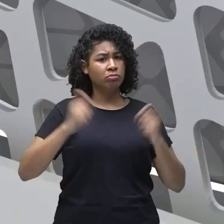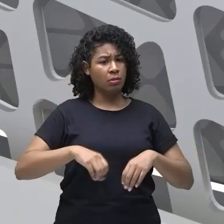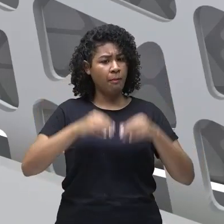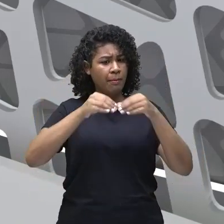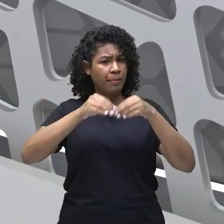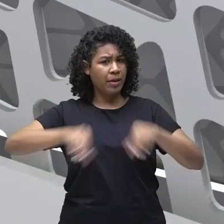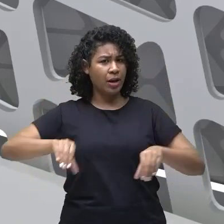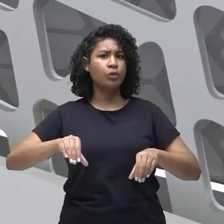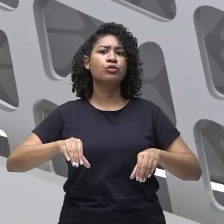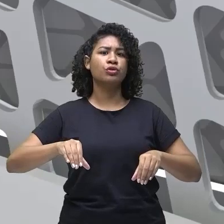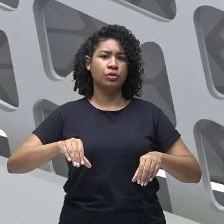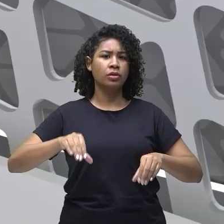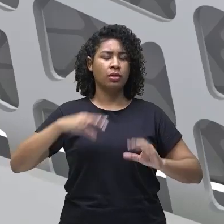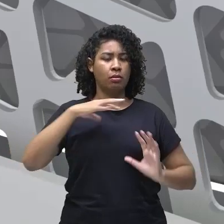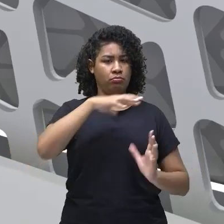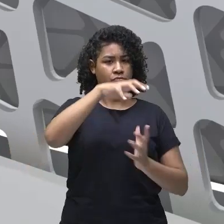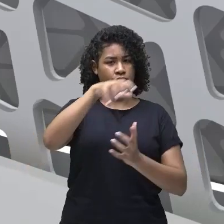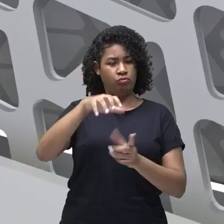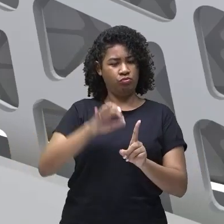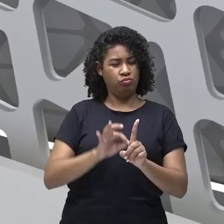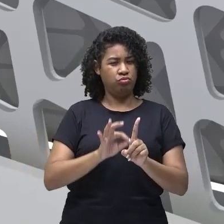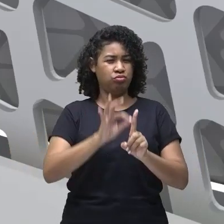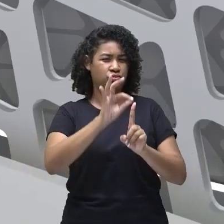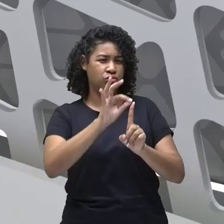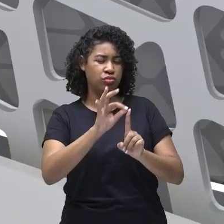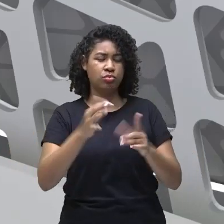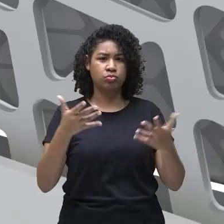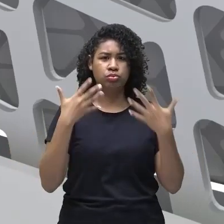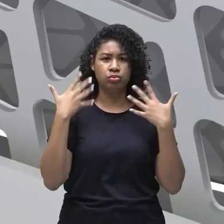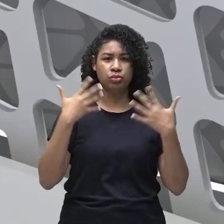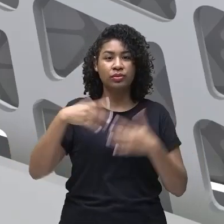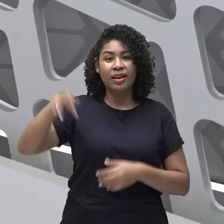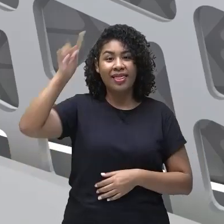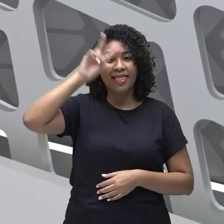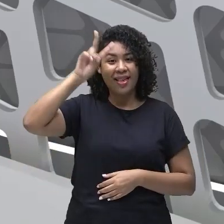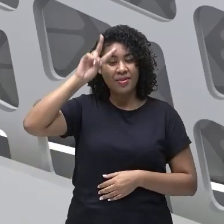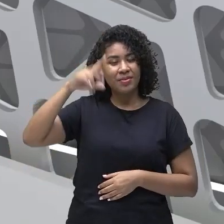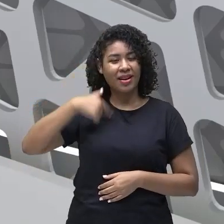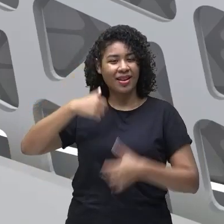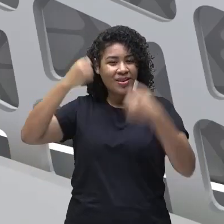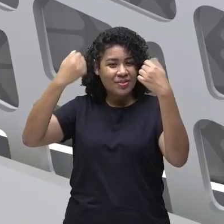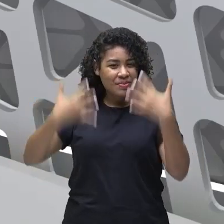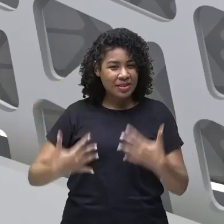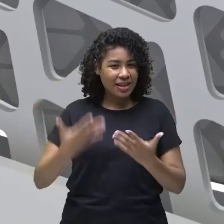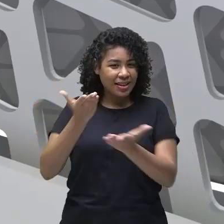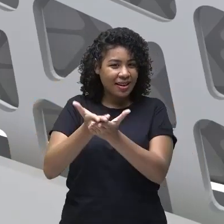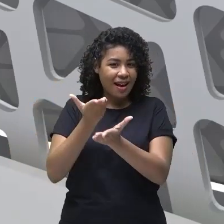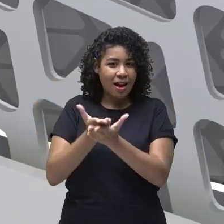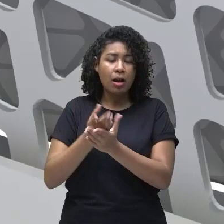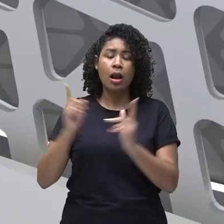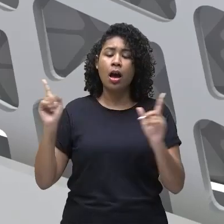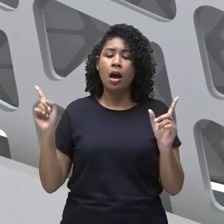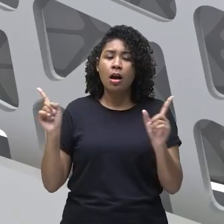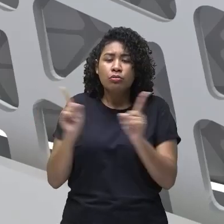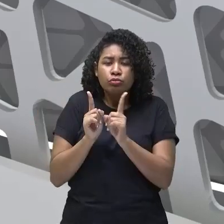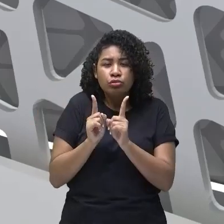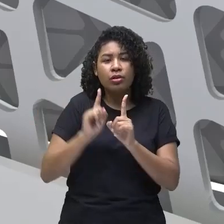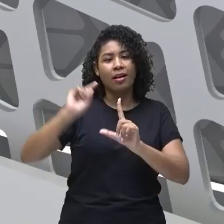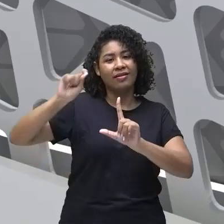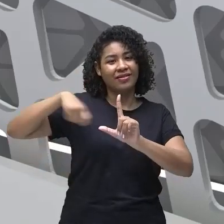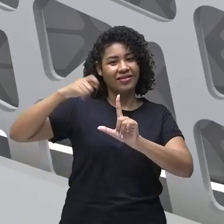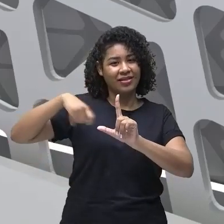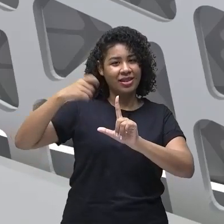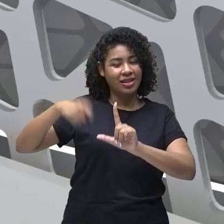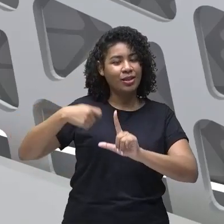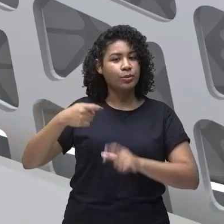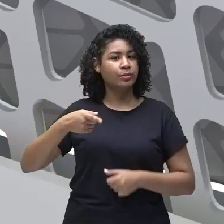aquecimento global tudo que nós falamos na aula aí traduzido num vídeo para a nossa vida para